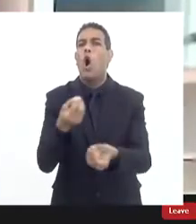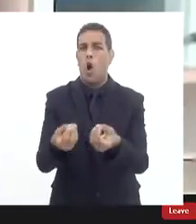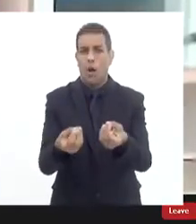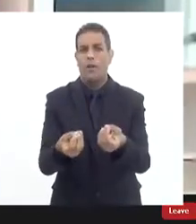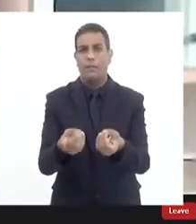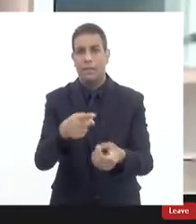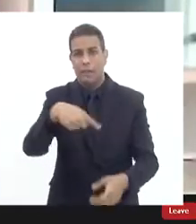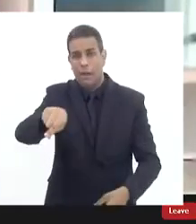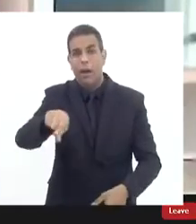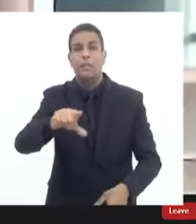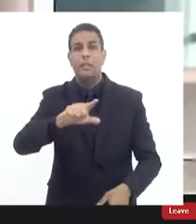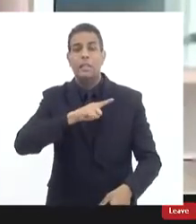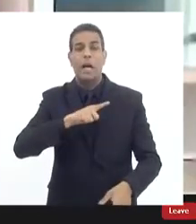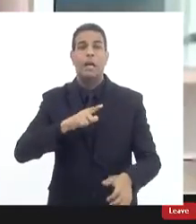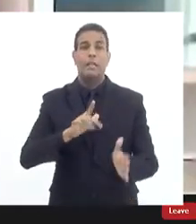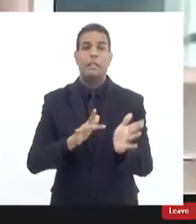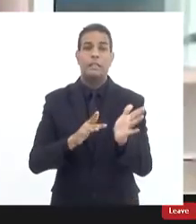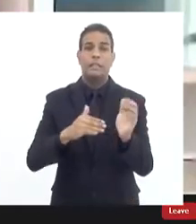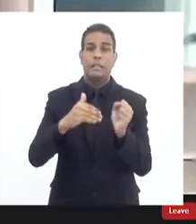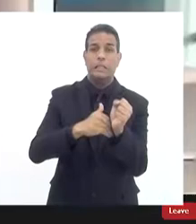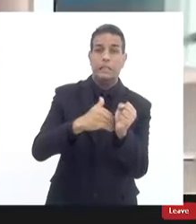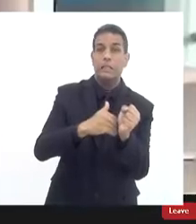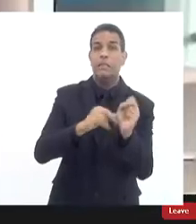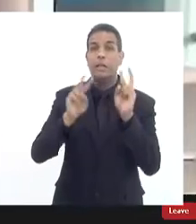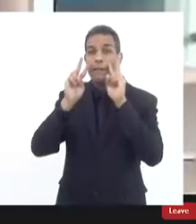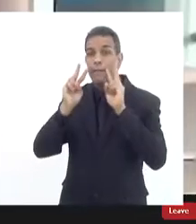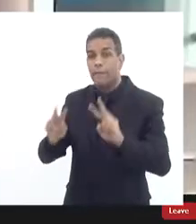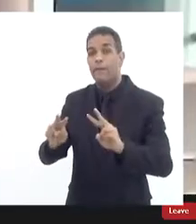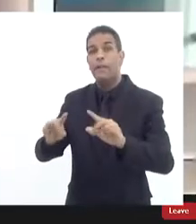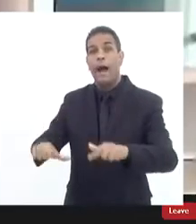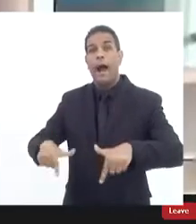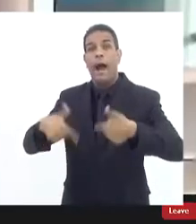ao sigilo que envolve a investigação